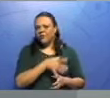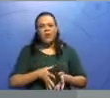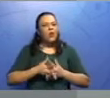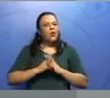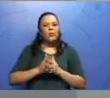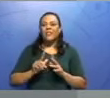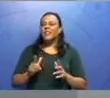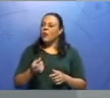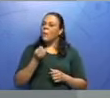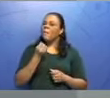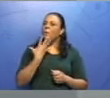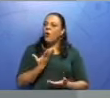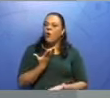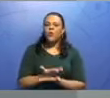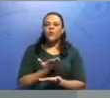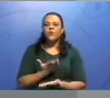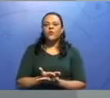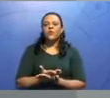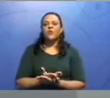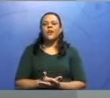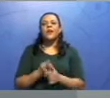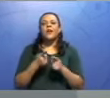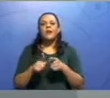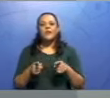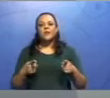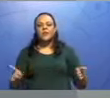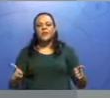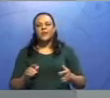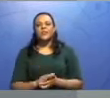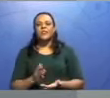e que pode ser muito gostoso estudar análise sintática. A gente se vê numa próxima aula. Até mais!